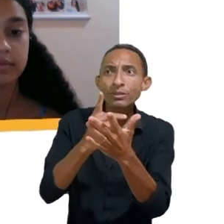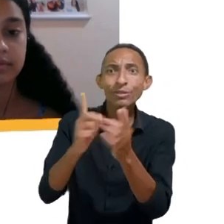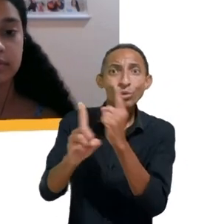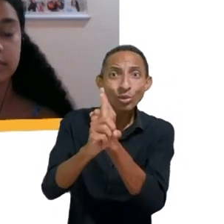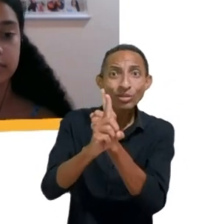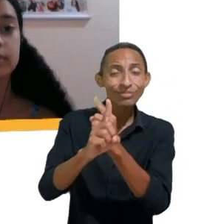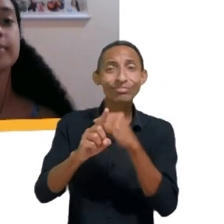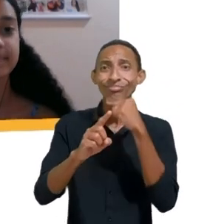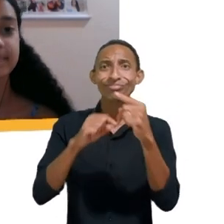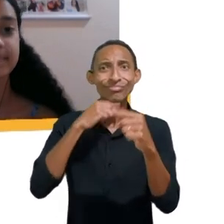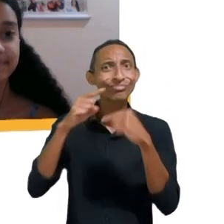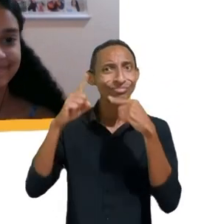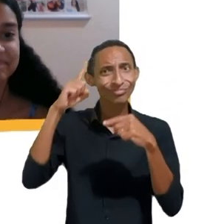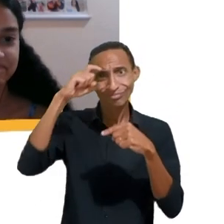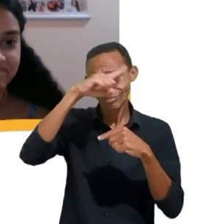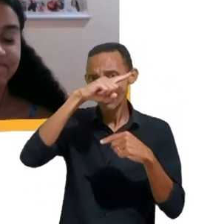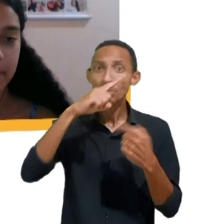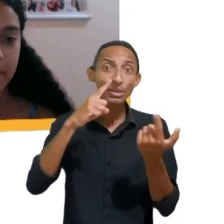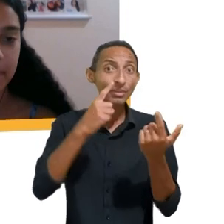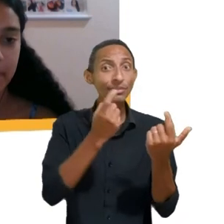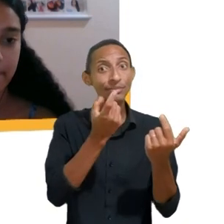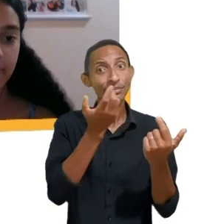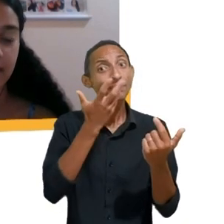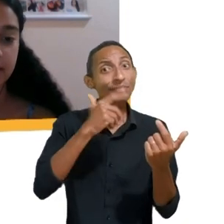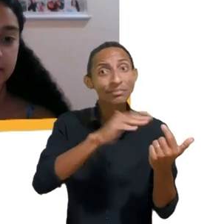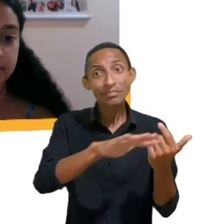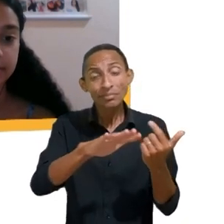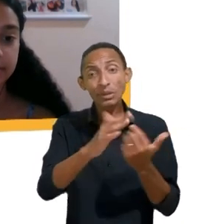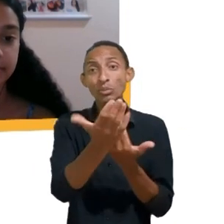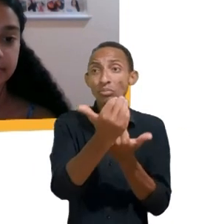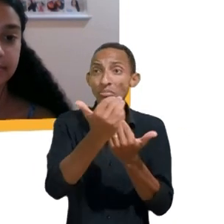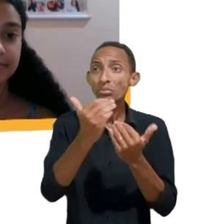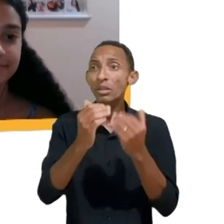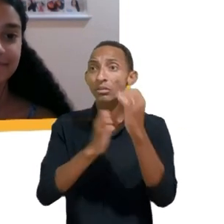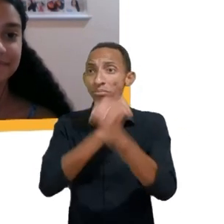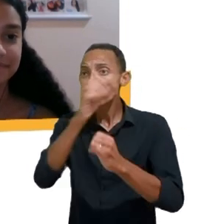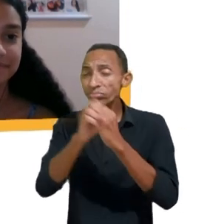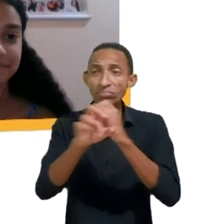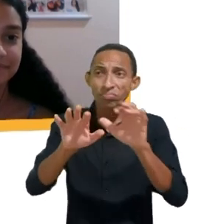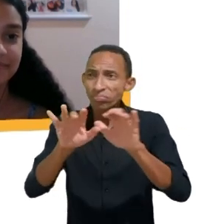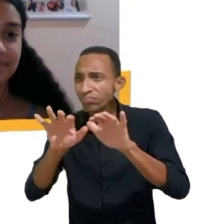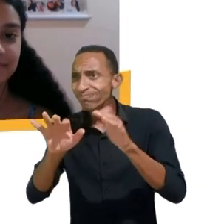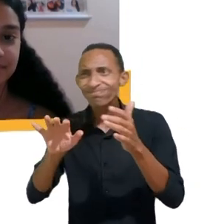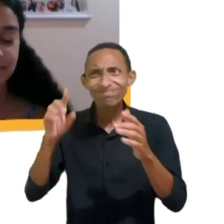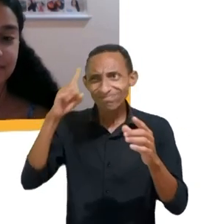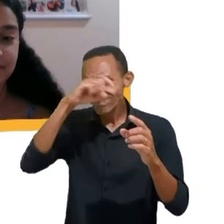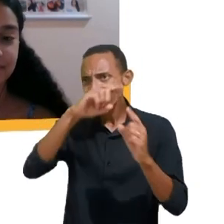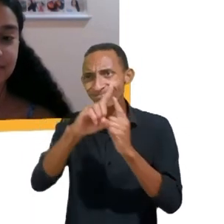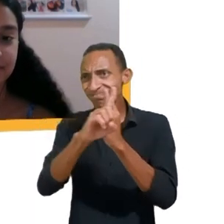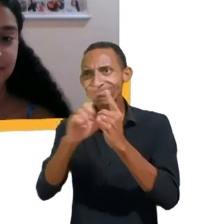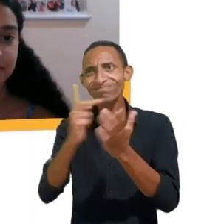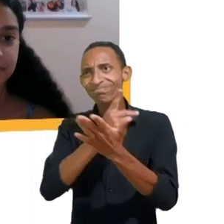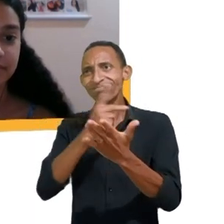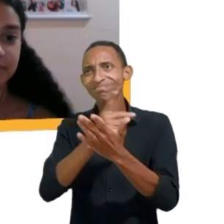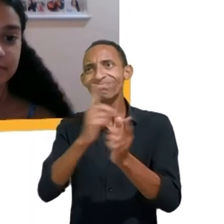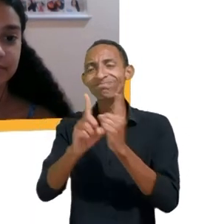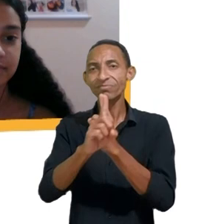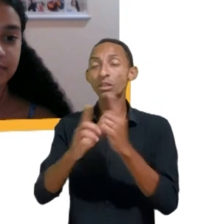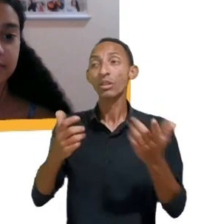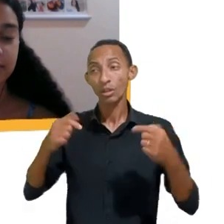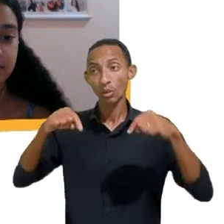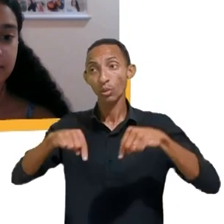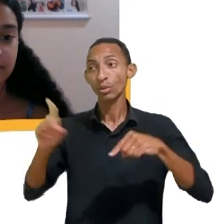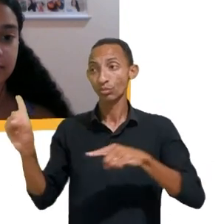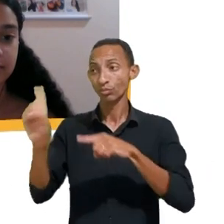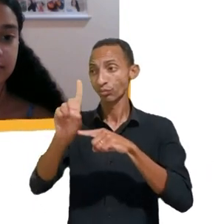pelos adolescentes então fiquei muito feliz também de aprender um pouco com as reflexões que vocês trouxeram sobre